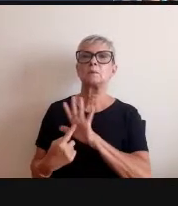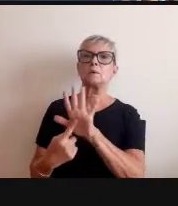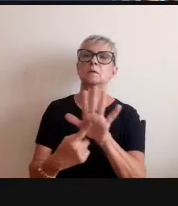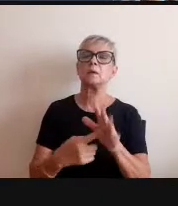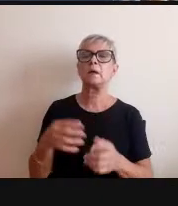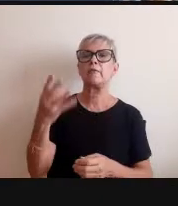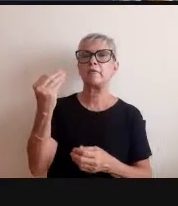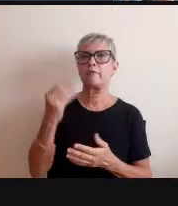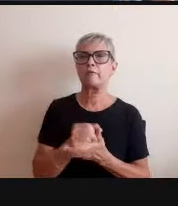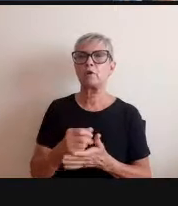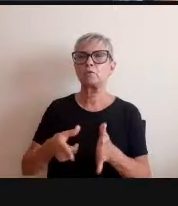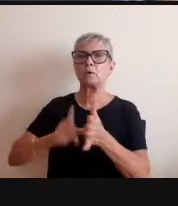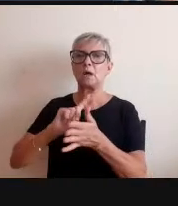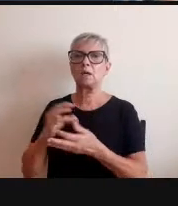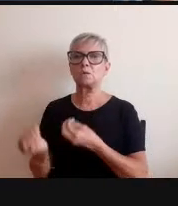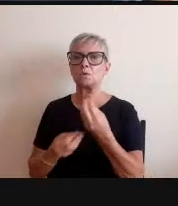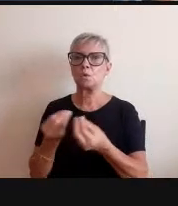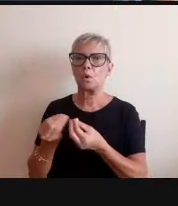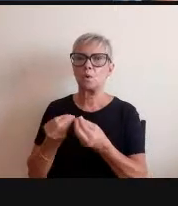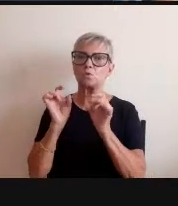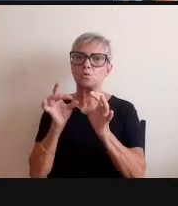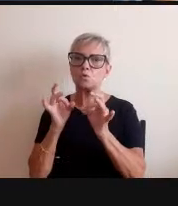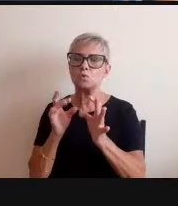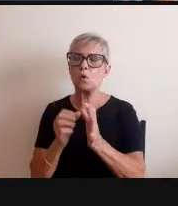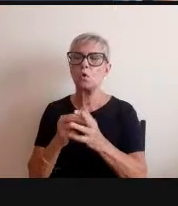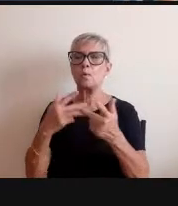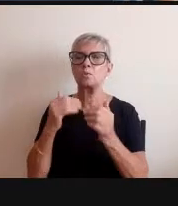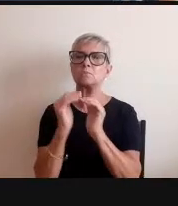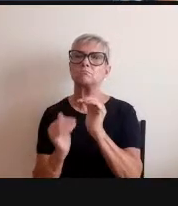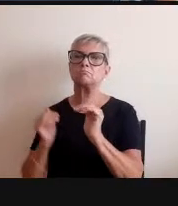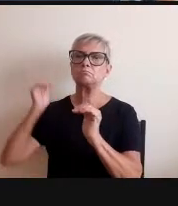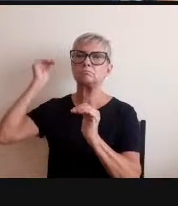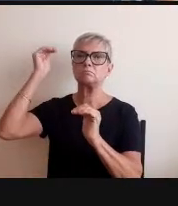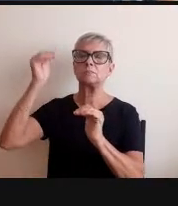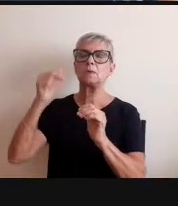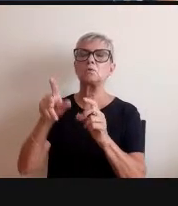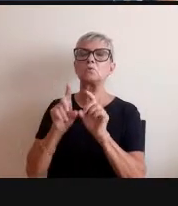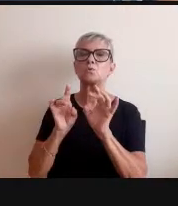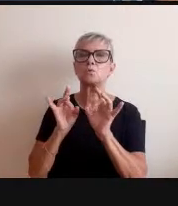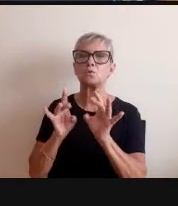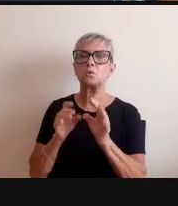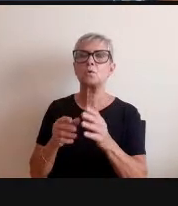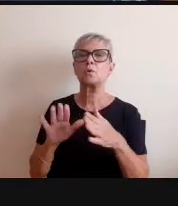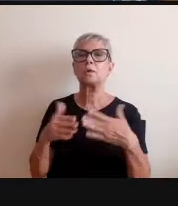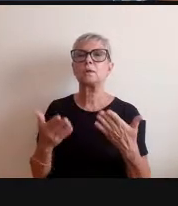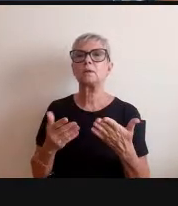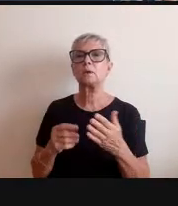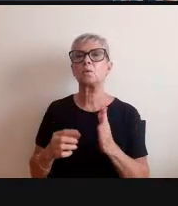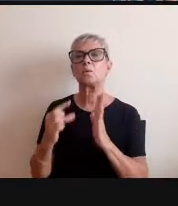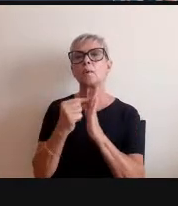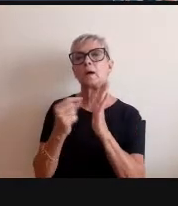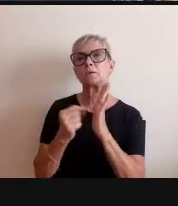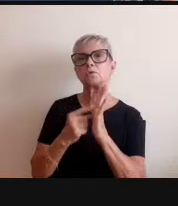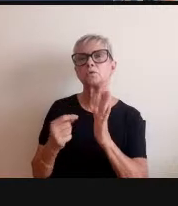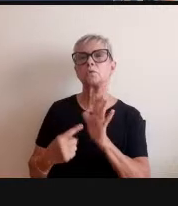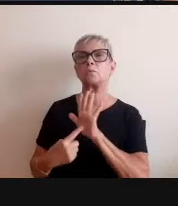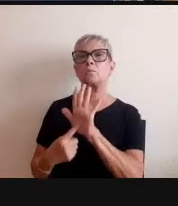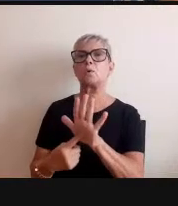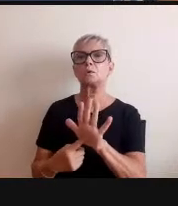vista como órgão de elite algo inalcançável etc e o artigo diz que o boom dessa fotografia